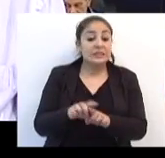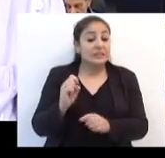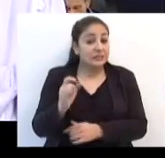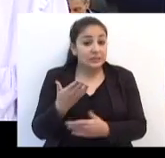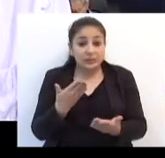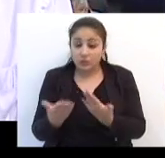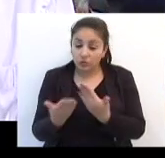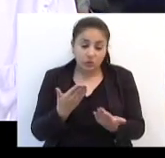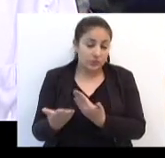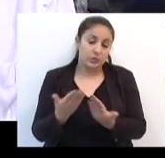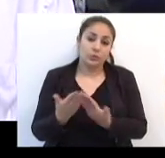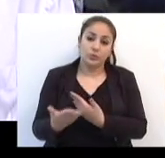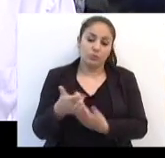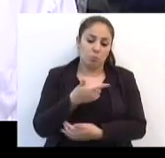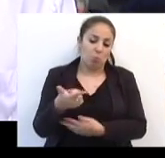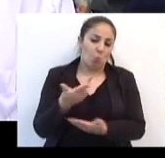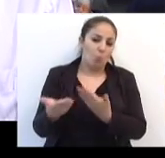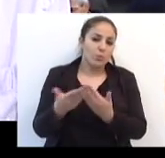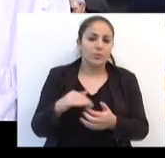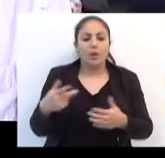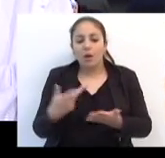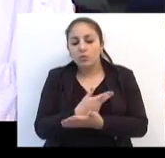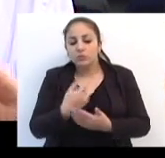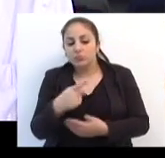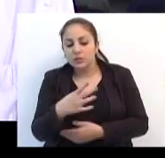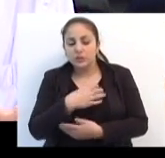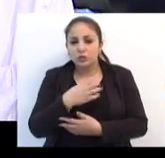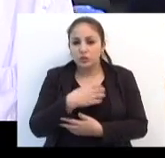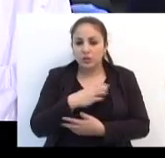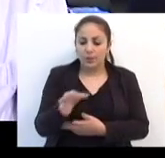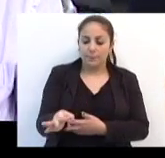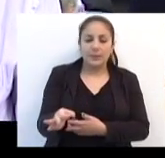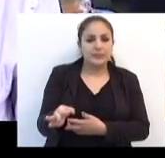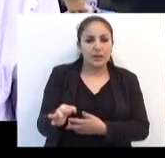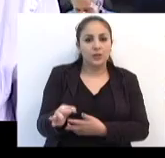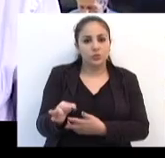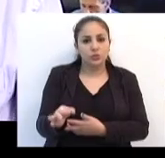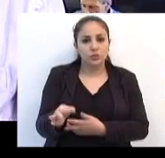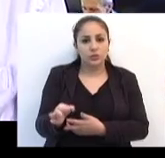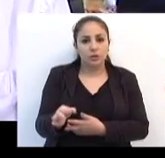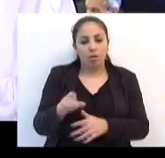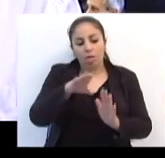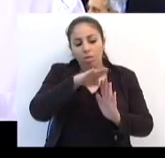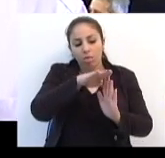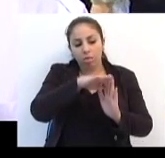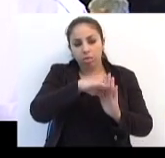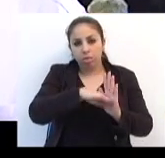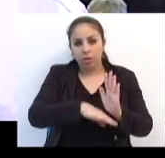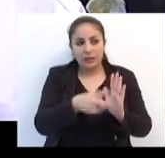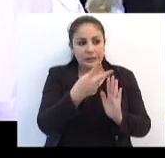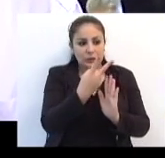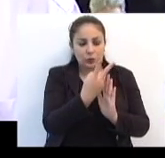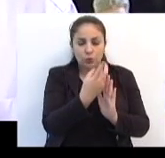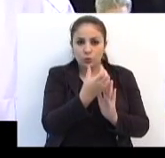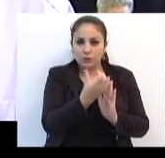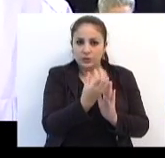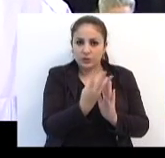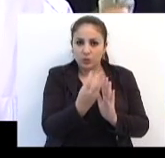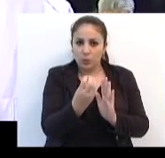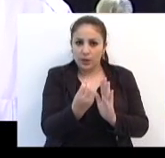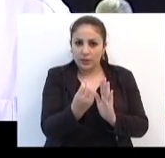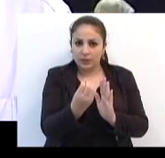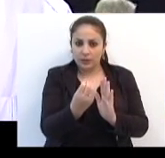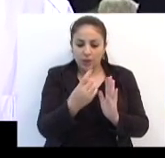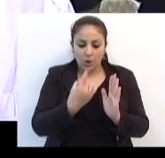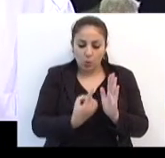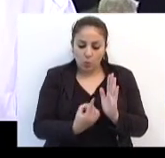houvesse. E assim aconteceu. A passagem de Carazinho, então, caiu de R$ 2,40